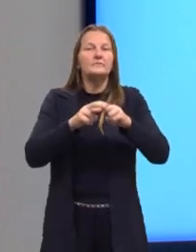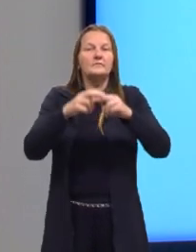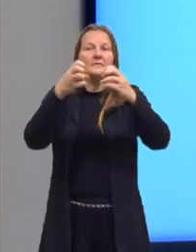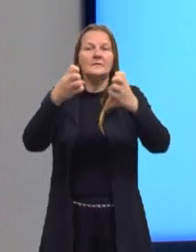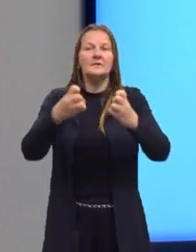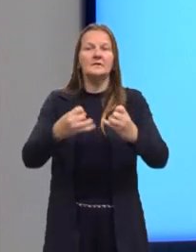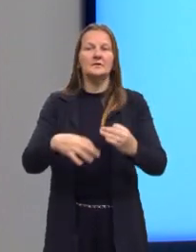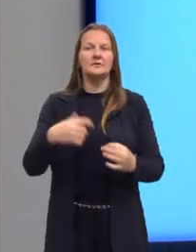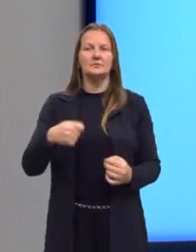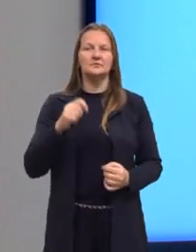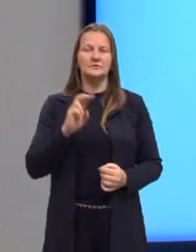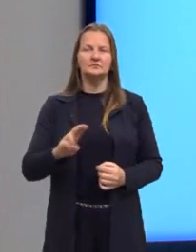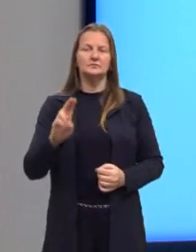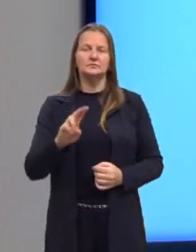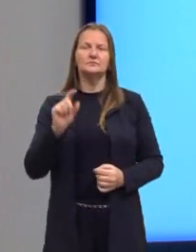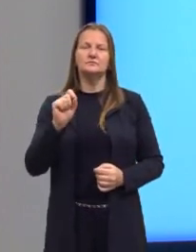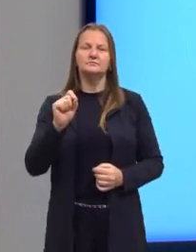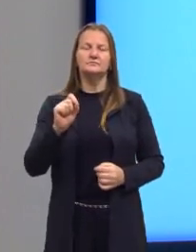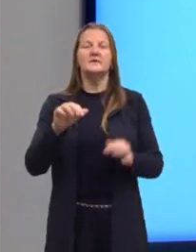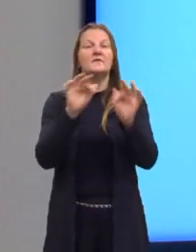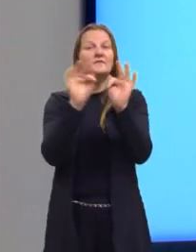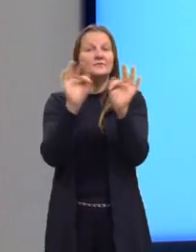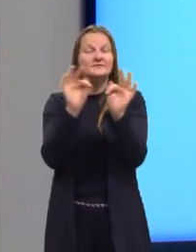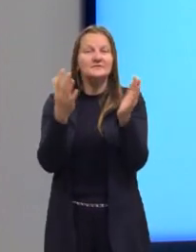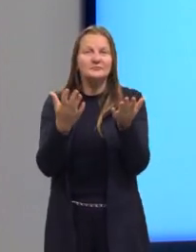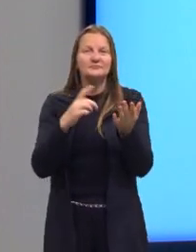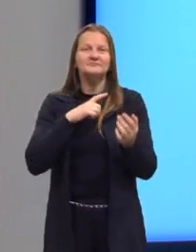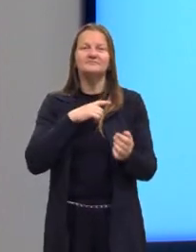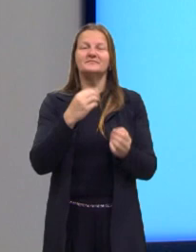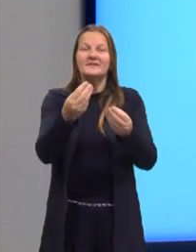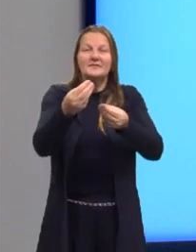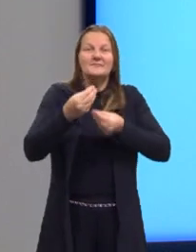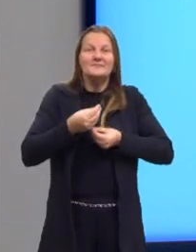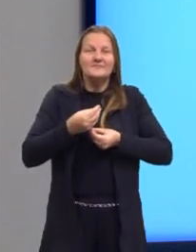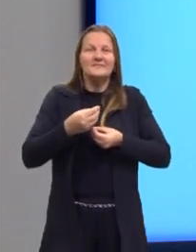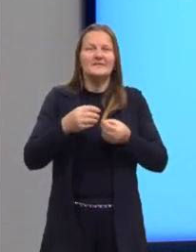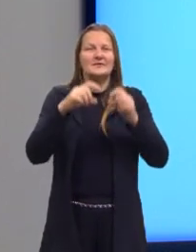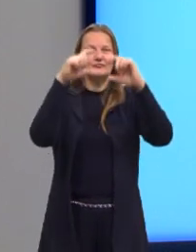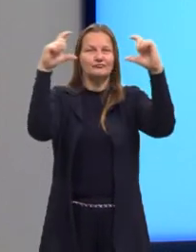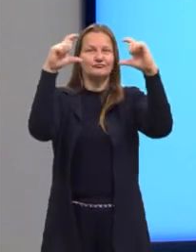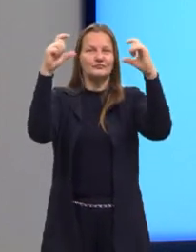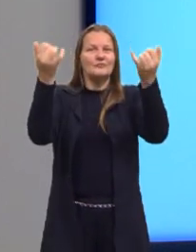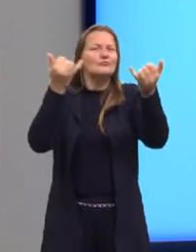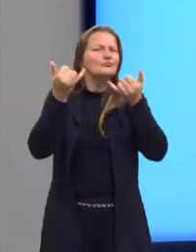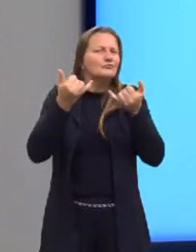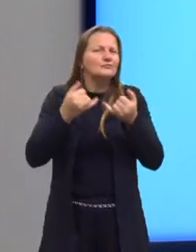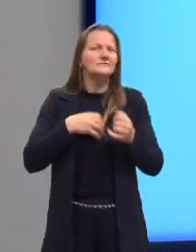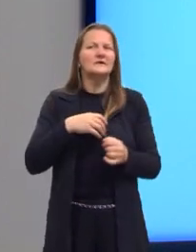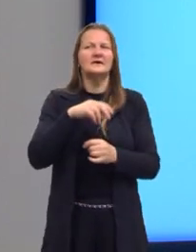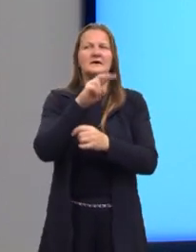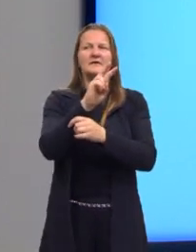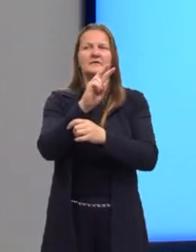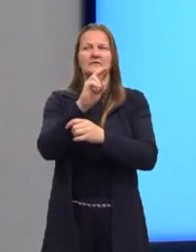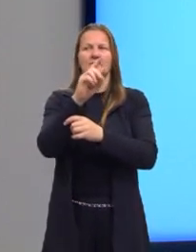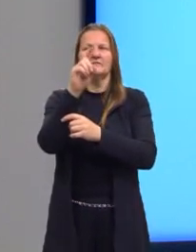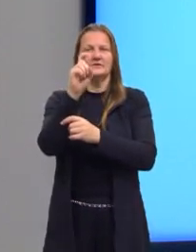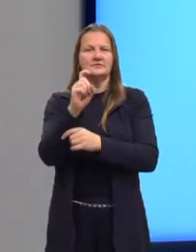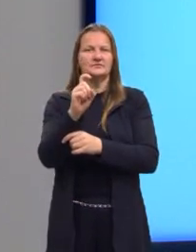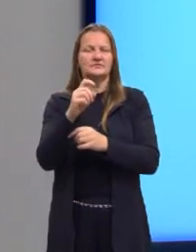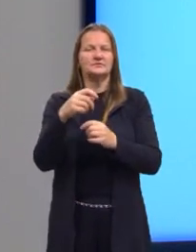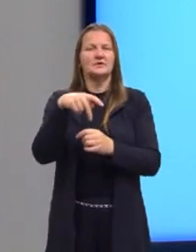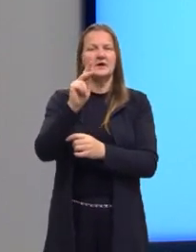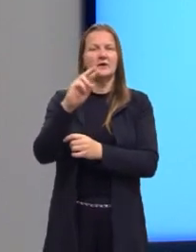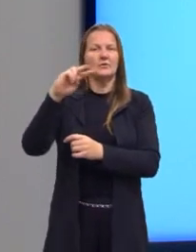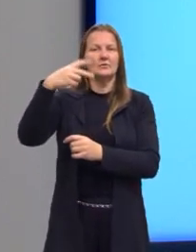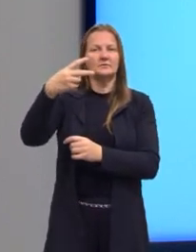precisamos utilizar então a nossa função, a função que foi dada no enunciado, v de X é igual a K